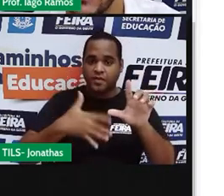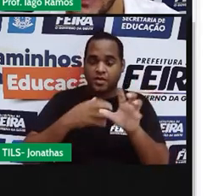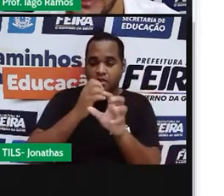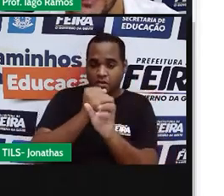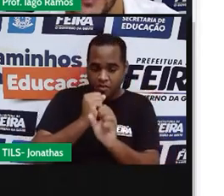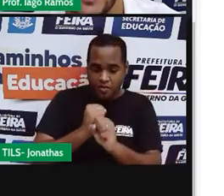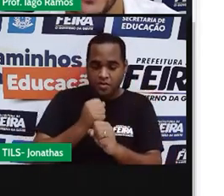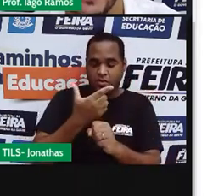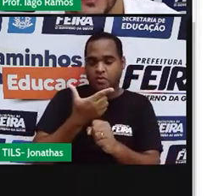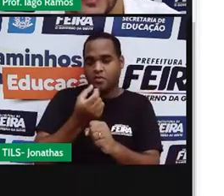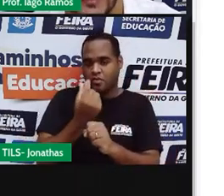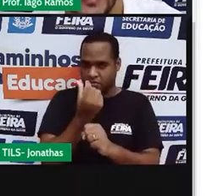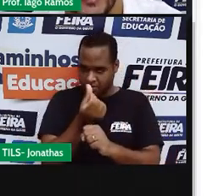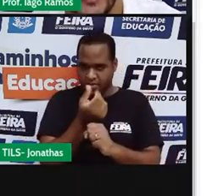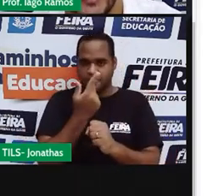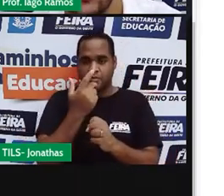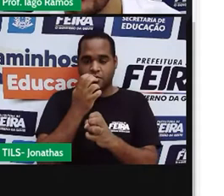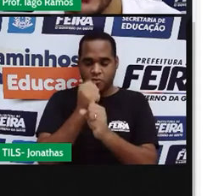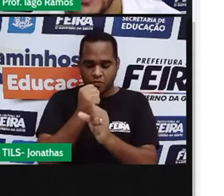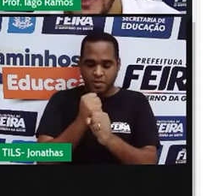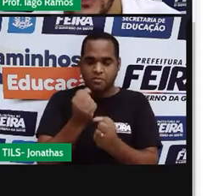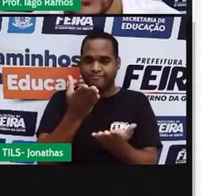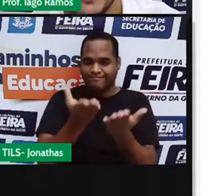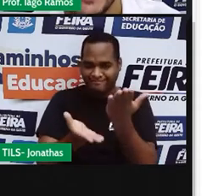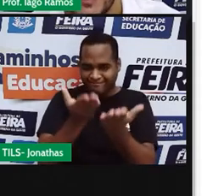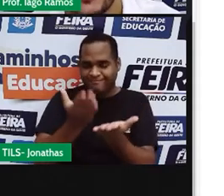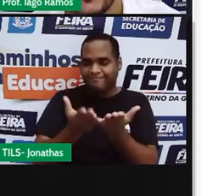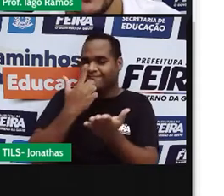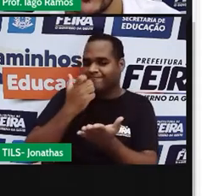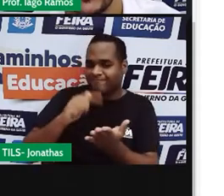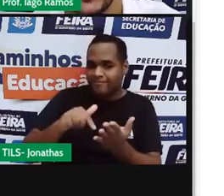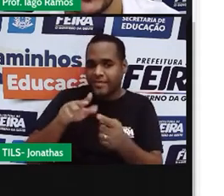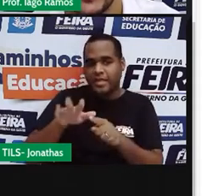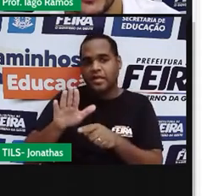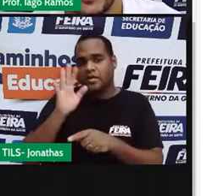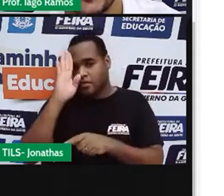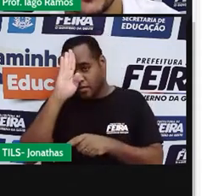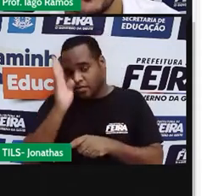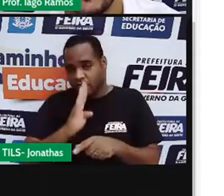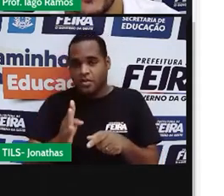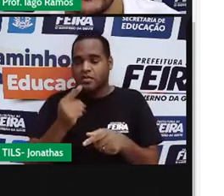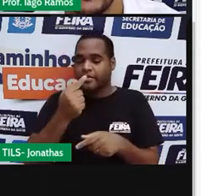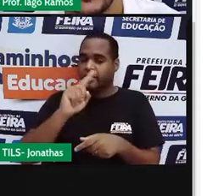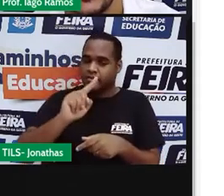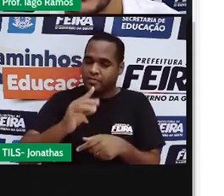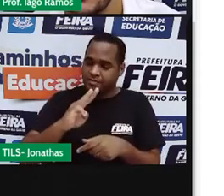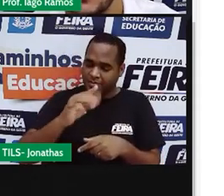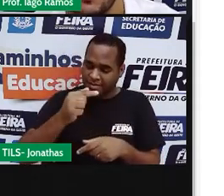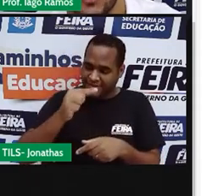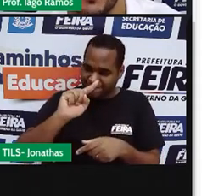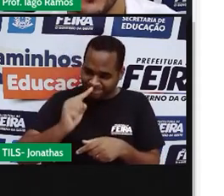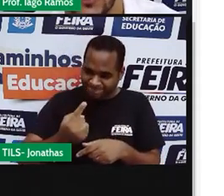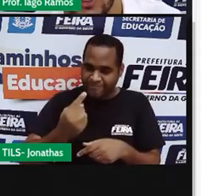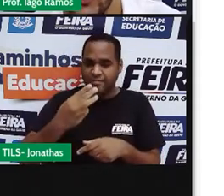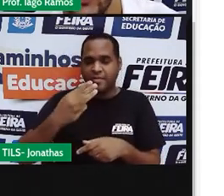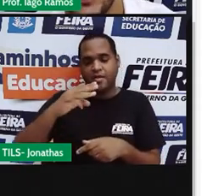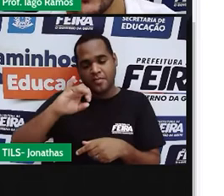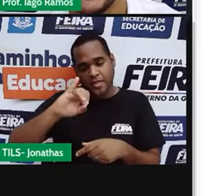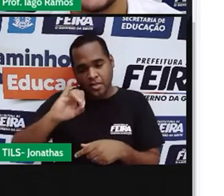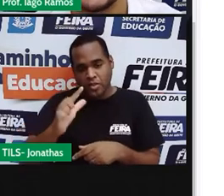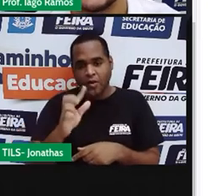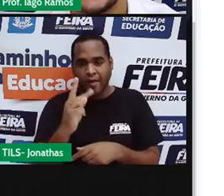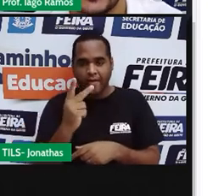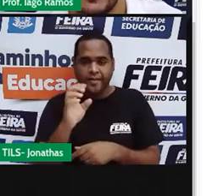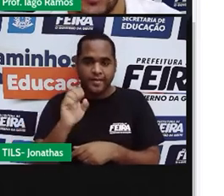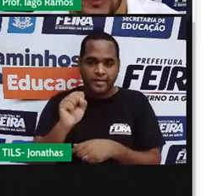gerado em 2016, no Brasil, 7 milhões de toneladas tiveram destinos impróprios. Olha o